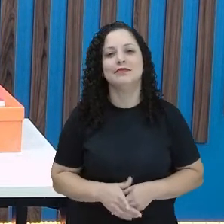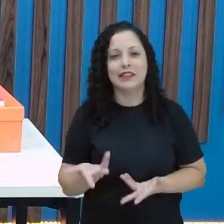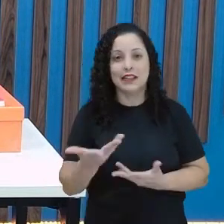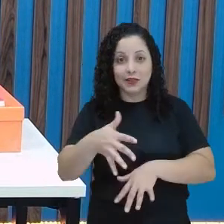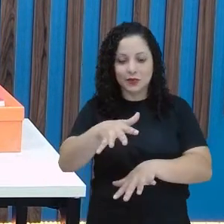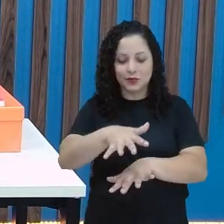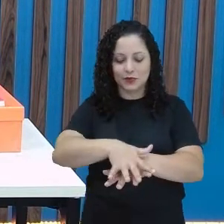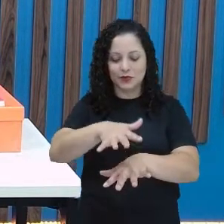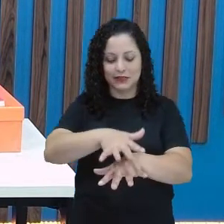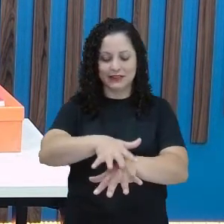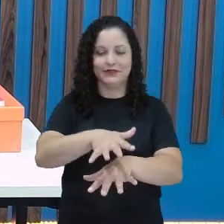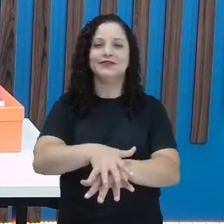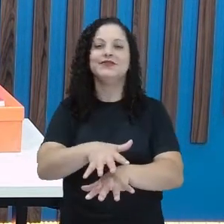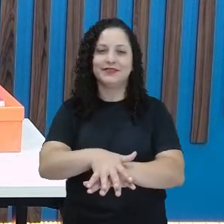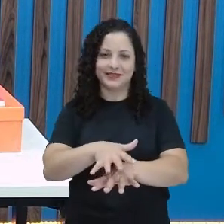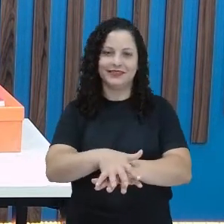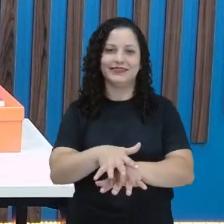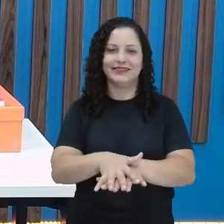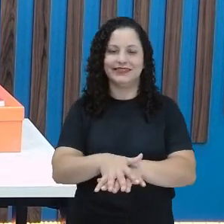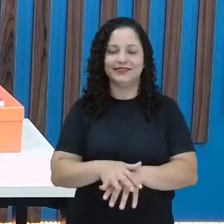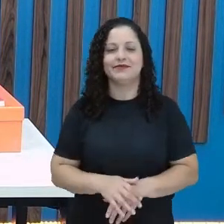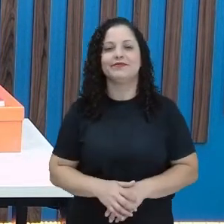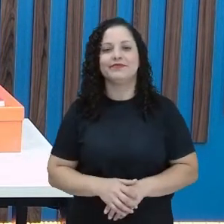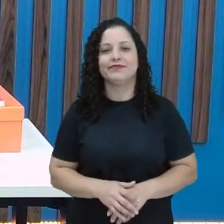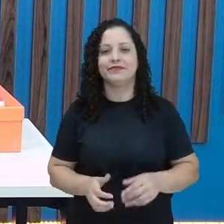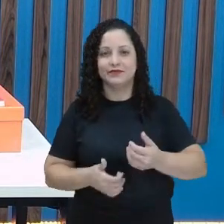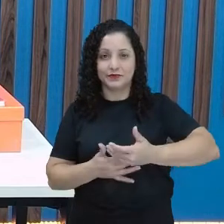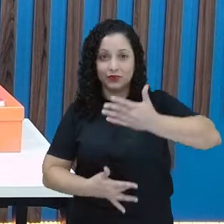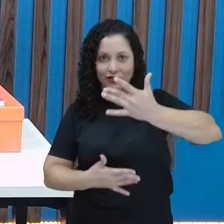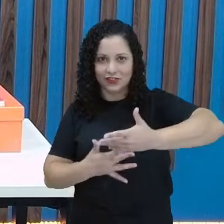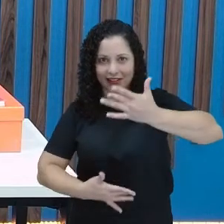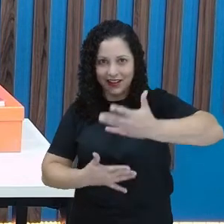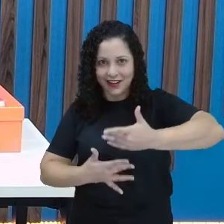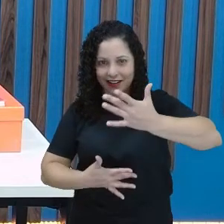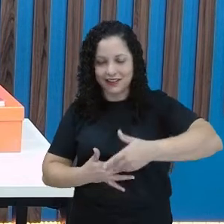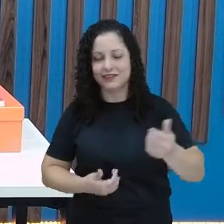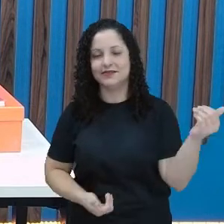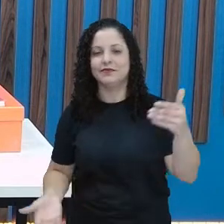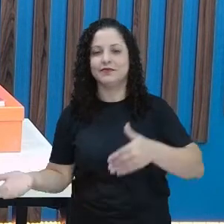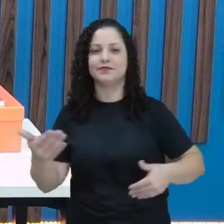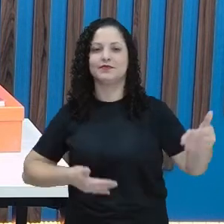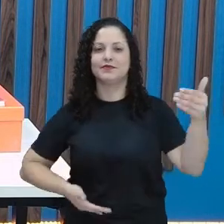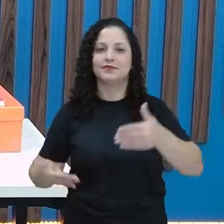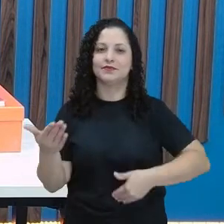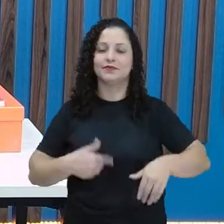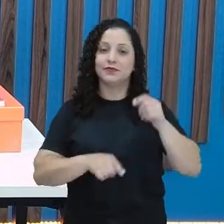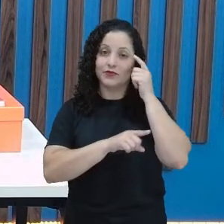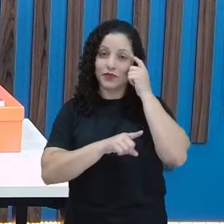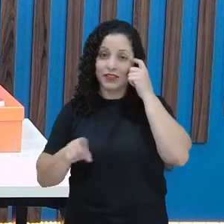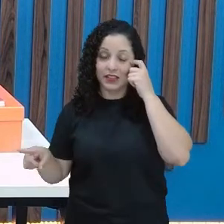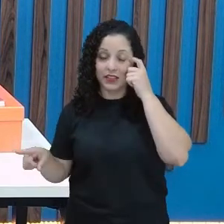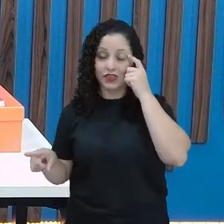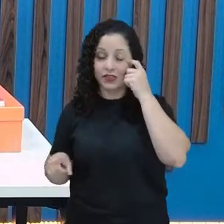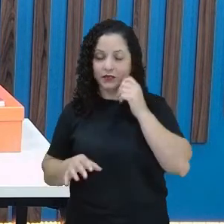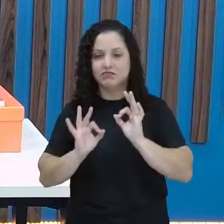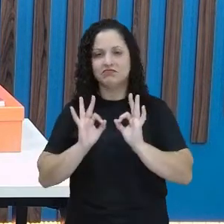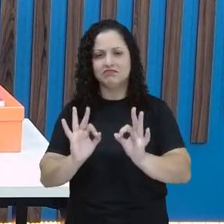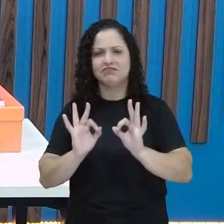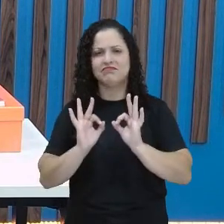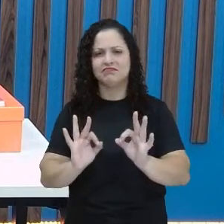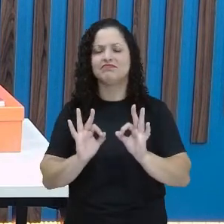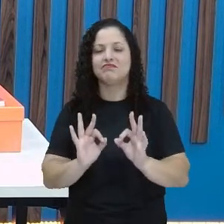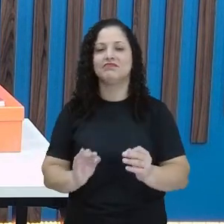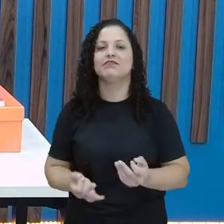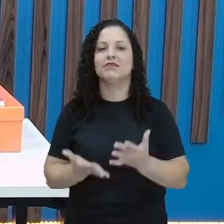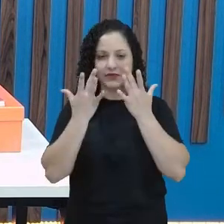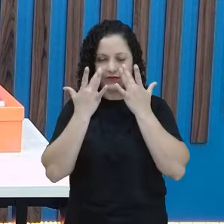inclusiva, tá? E no chat, para verificar a participação de vocês, que eu tenho certeza que está todo mundo aí